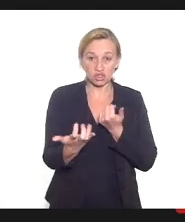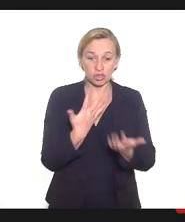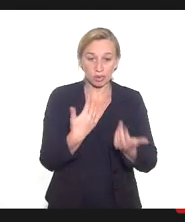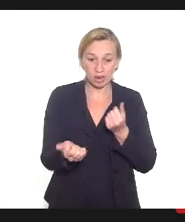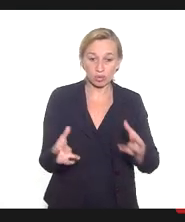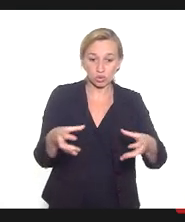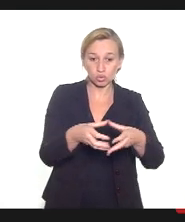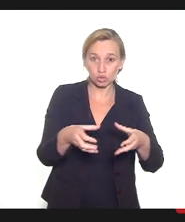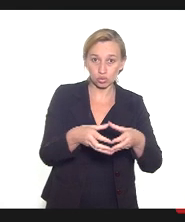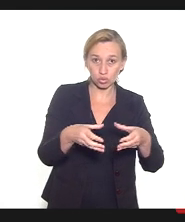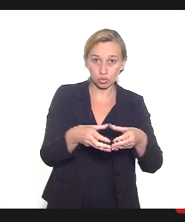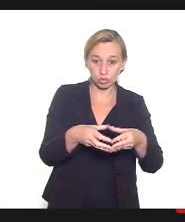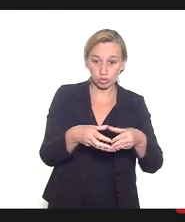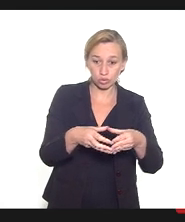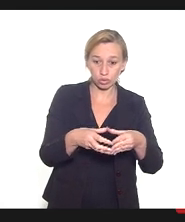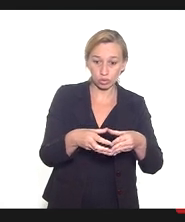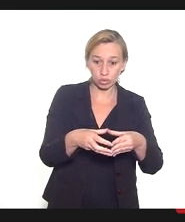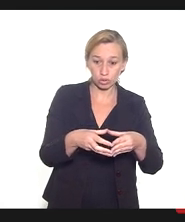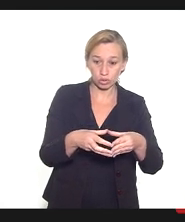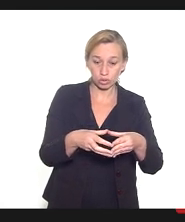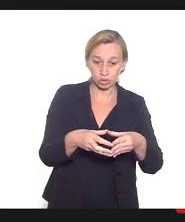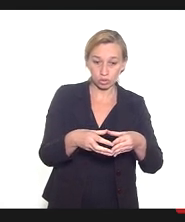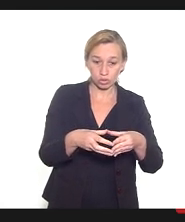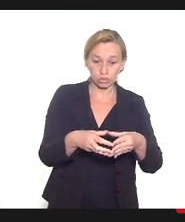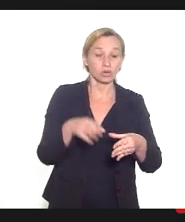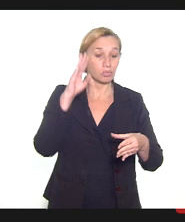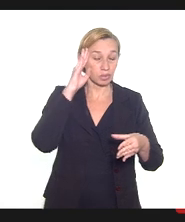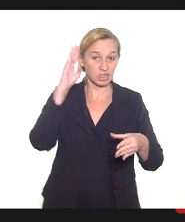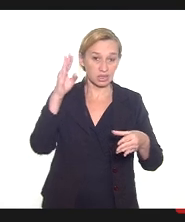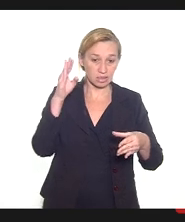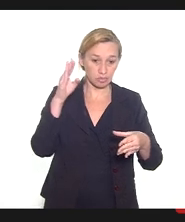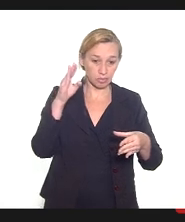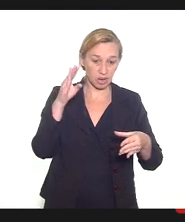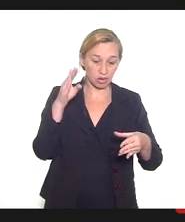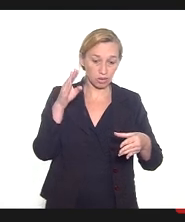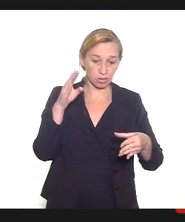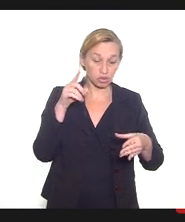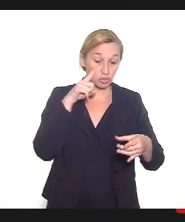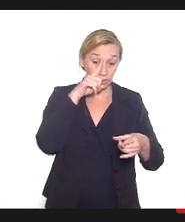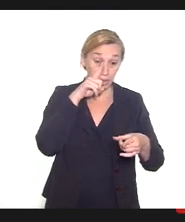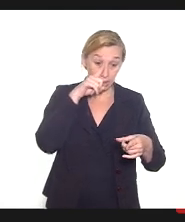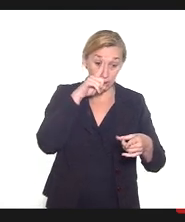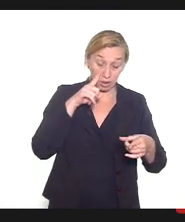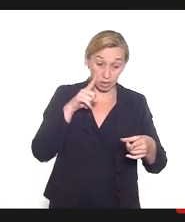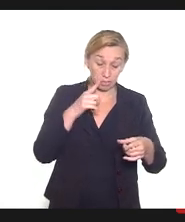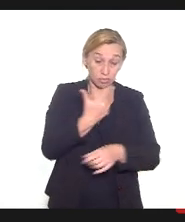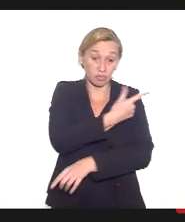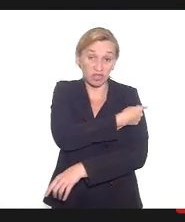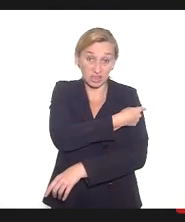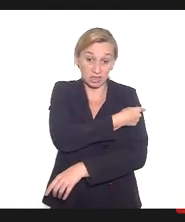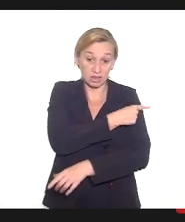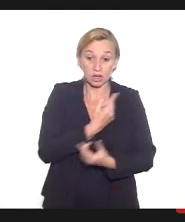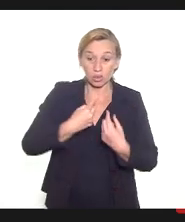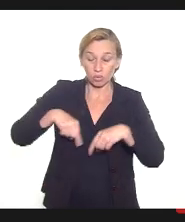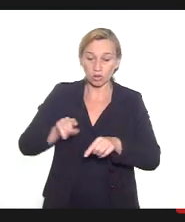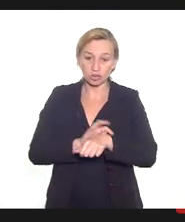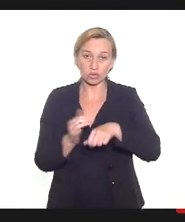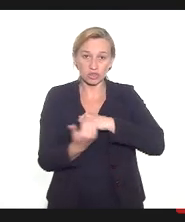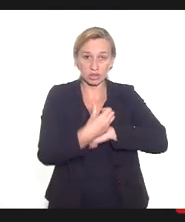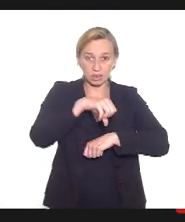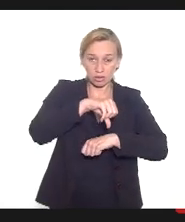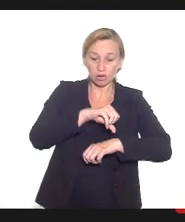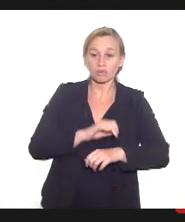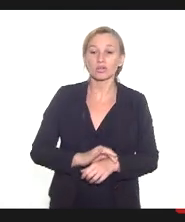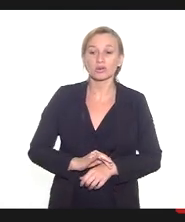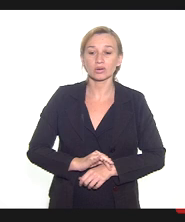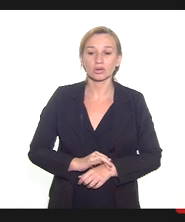grupos com comorbidades, dentro do Plano Nacional de Operacionalização da Vacinação contra a Covid-19,